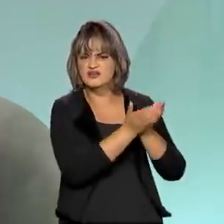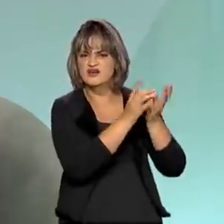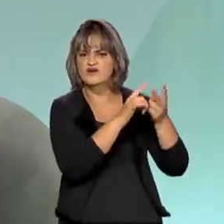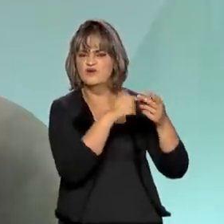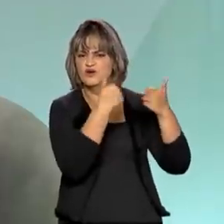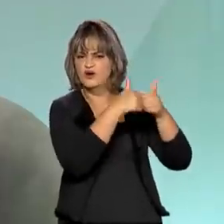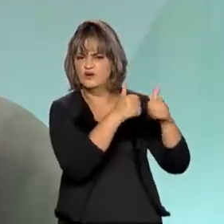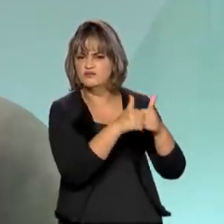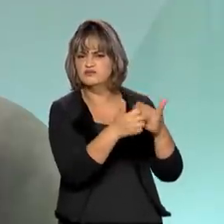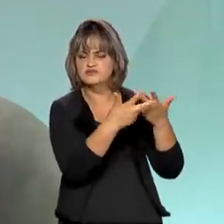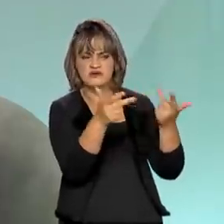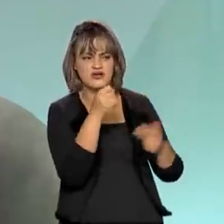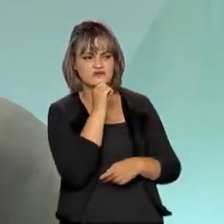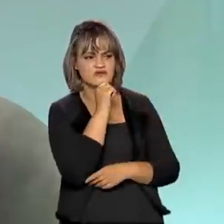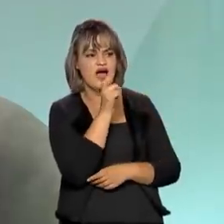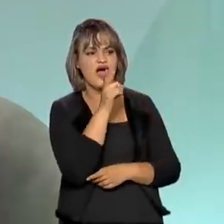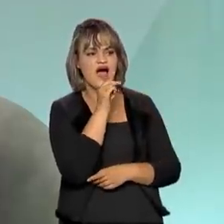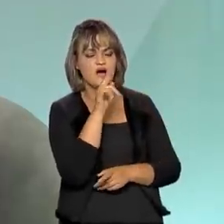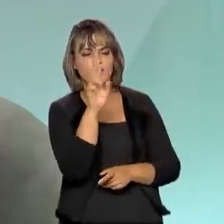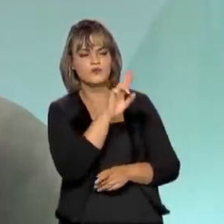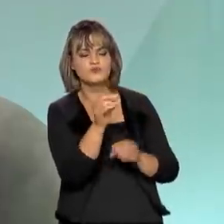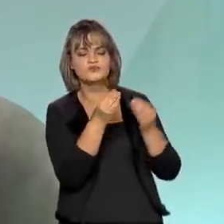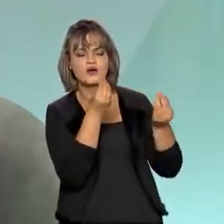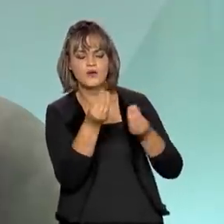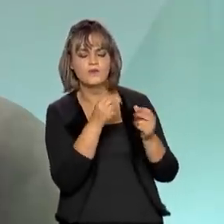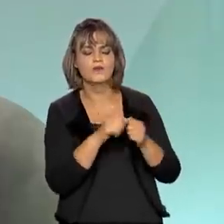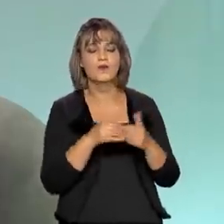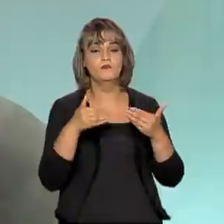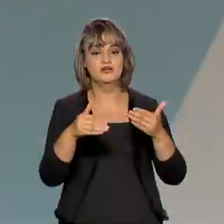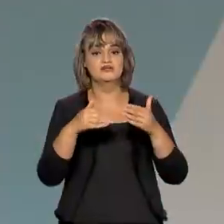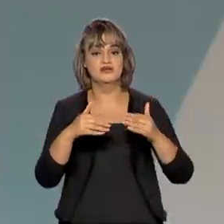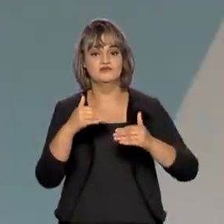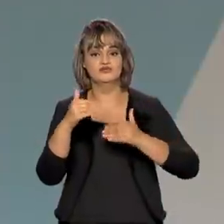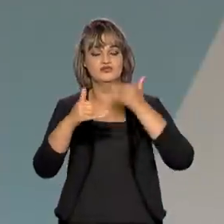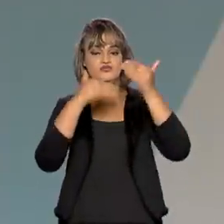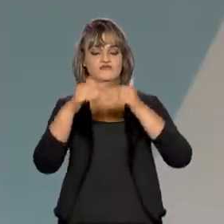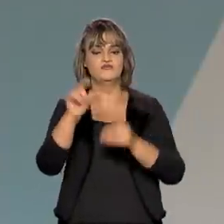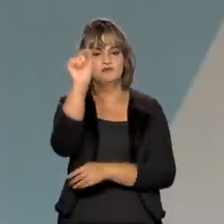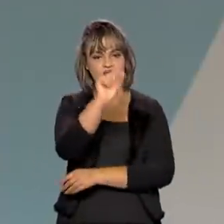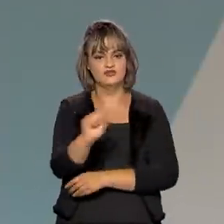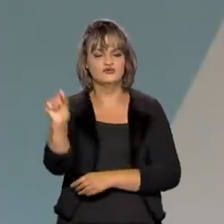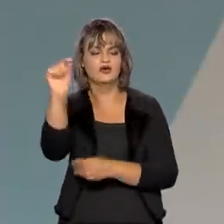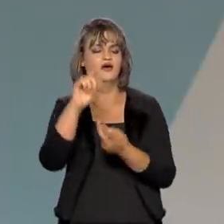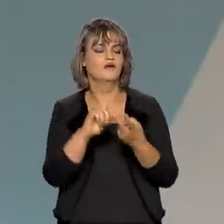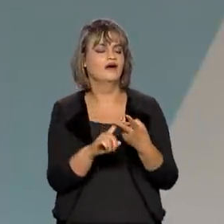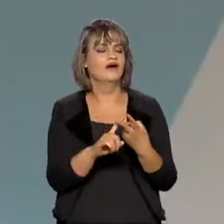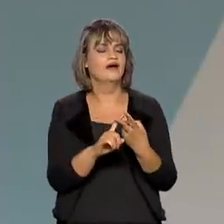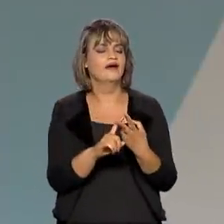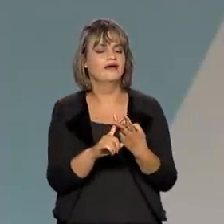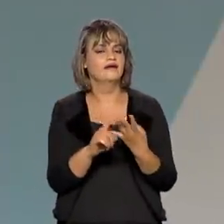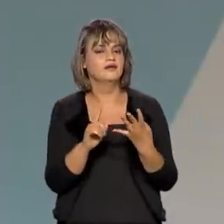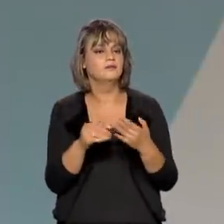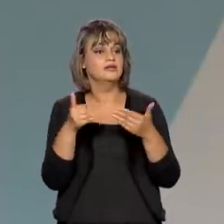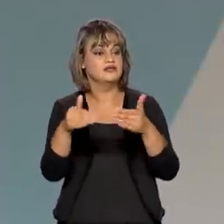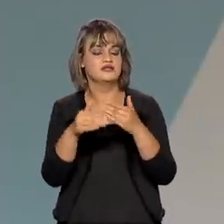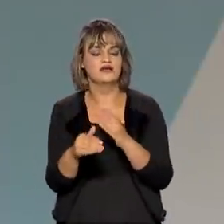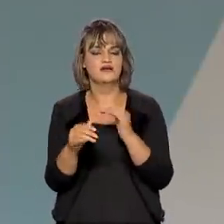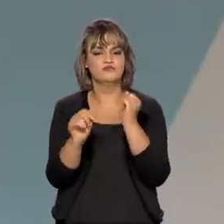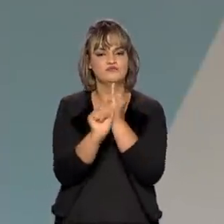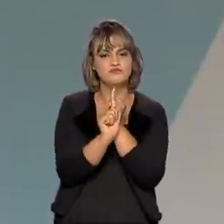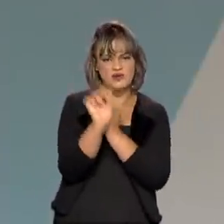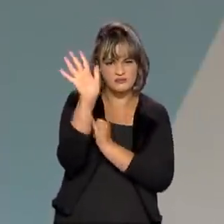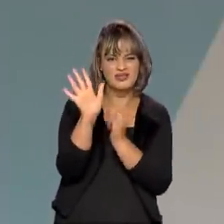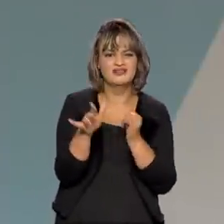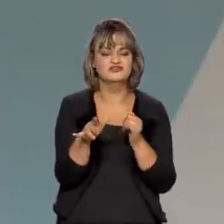nos usos múltiplos da água, e está lá o Ministério do Desenvolvimento Regional, meio ambiente também está ali presente, porque tem questões